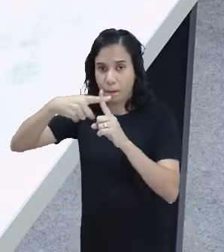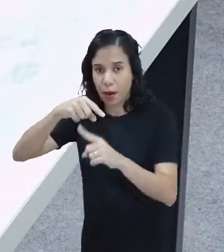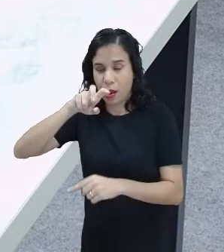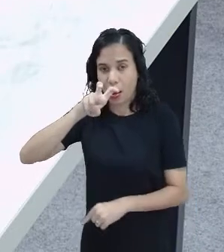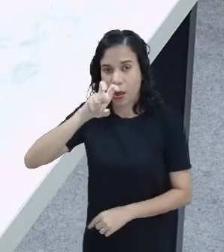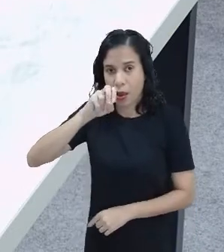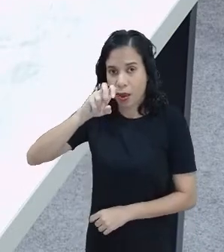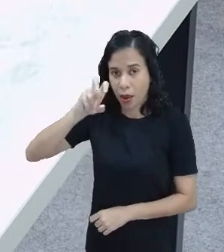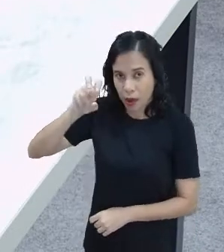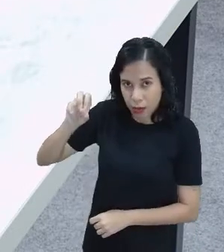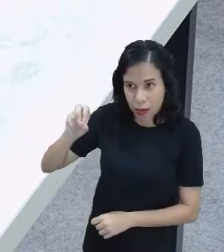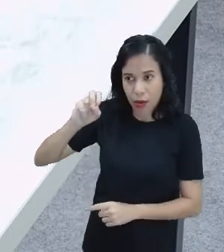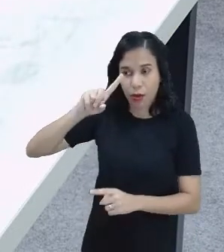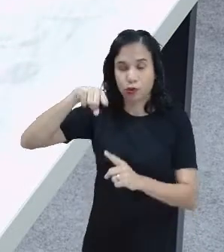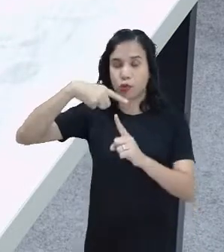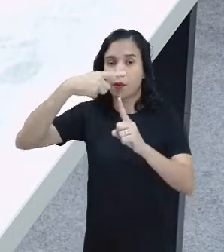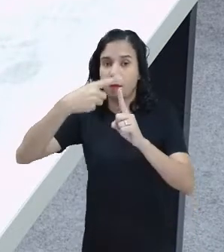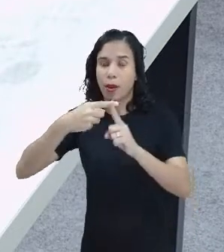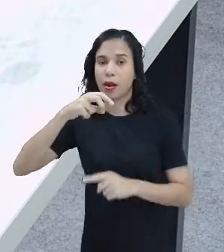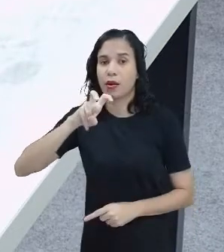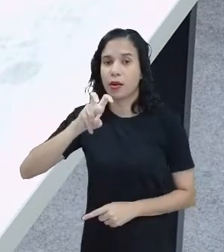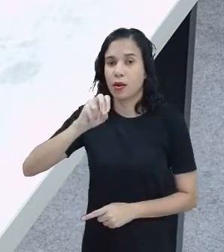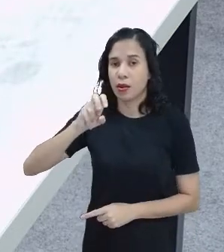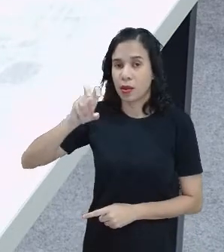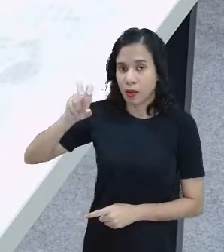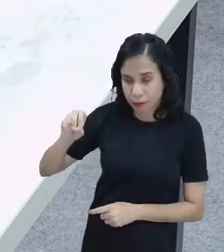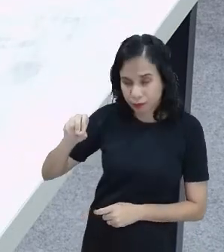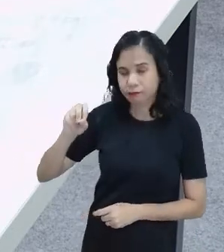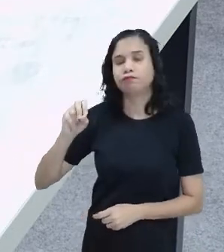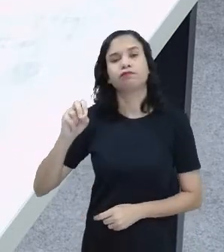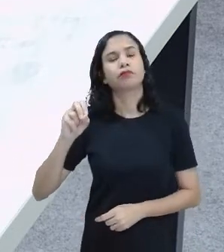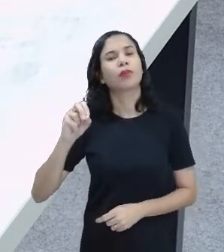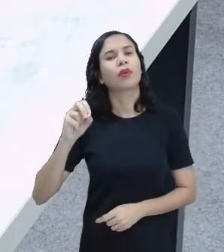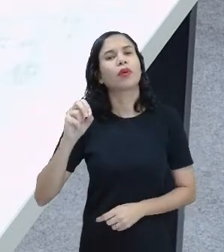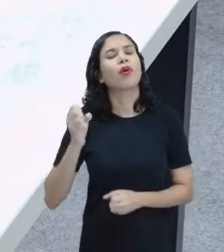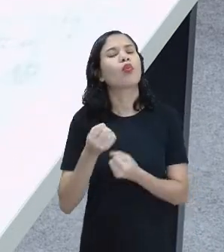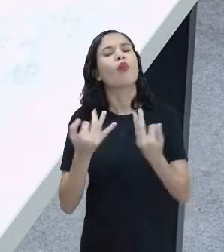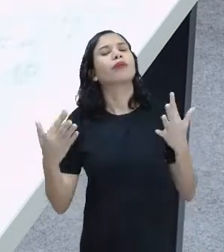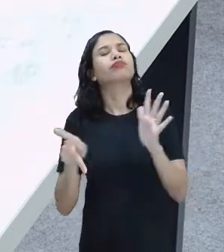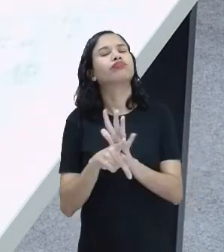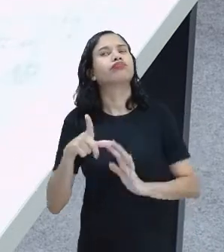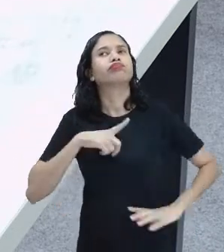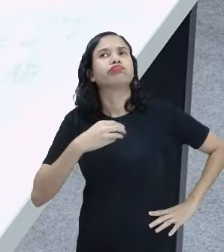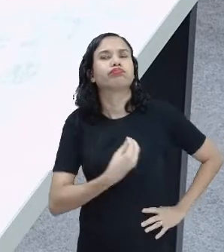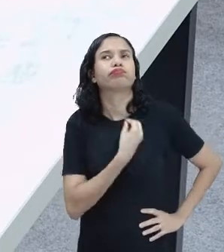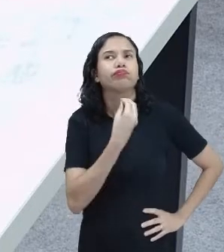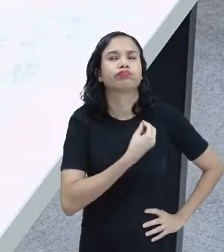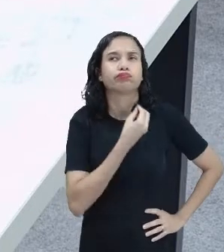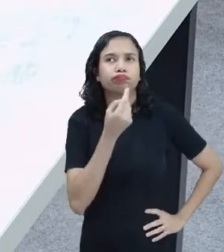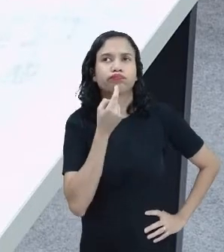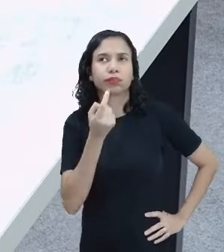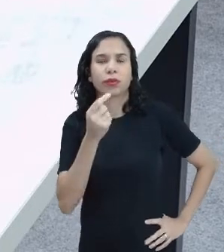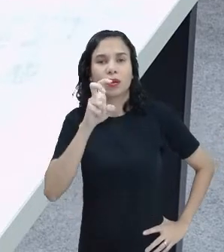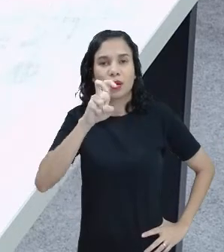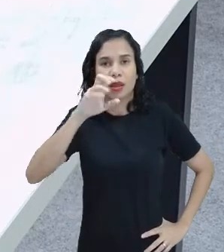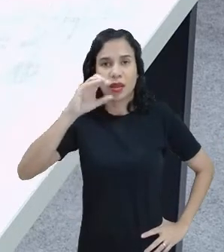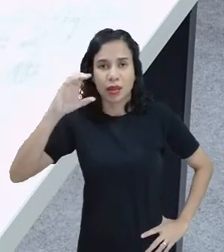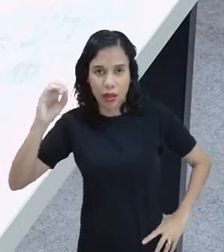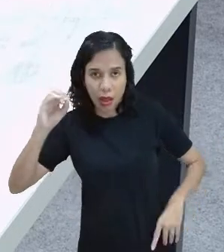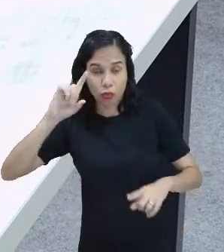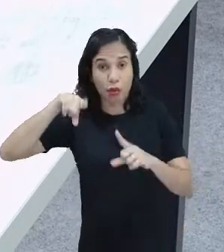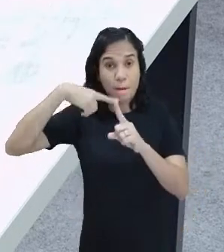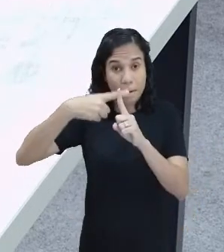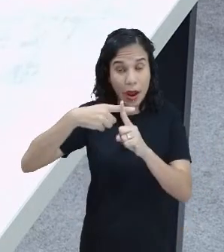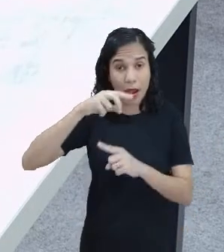500 ml, mais 500 ml. Quanto é que dá tudo isso? 500 ml mais 500,